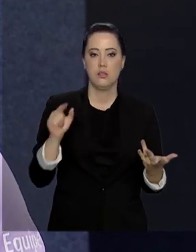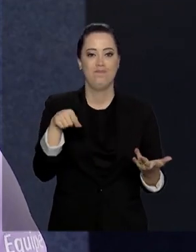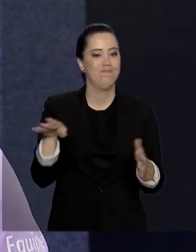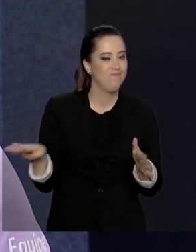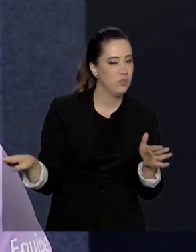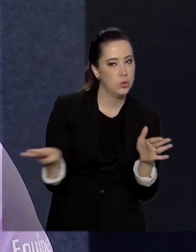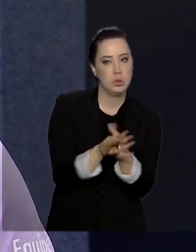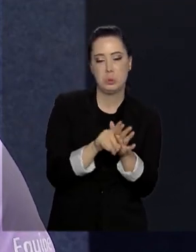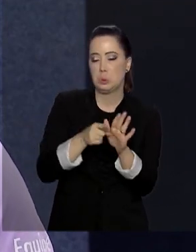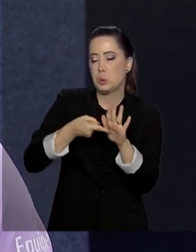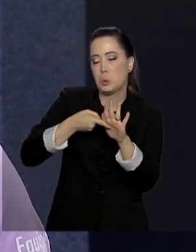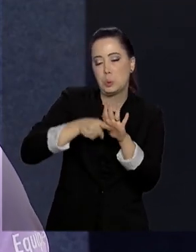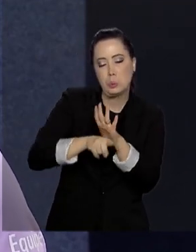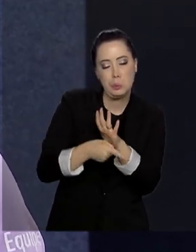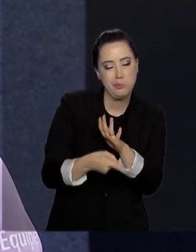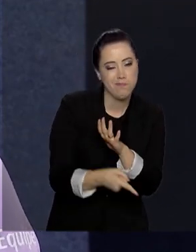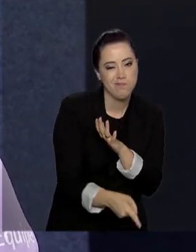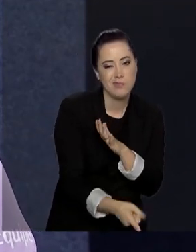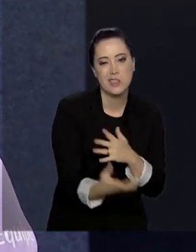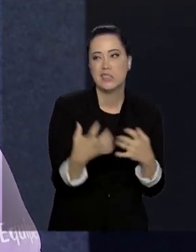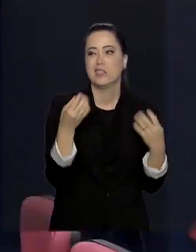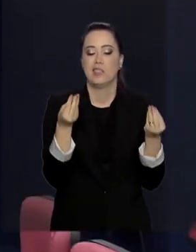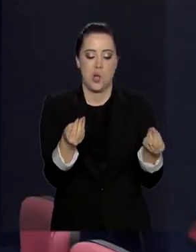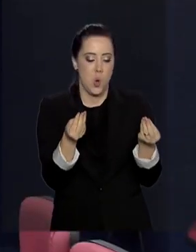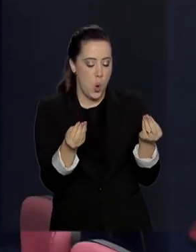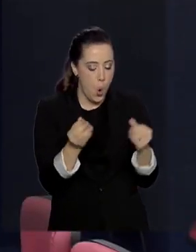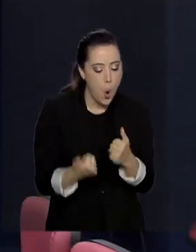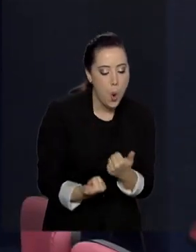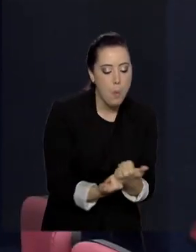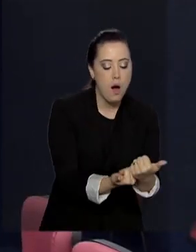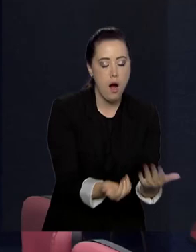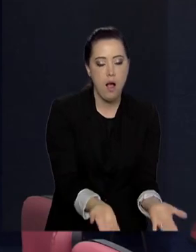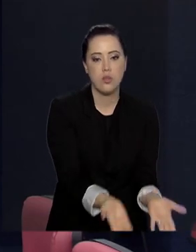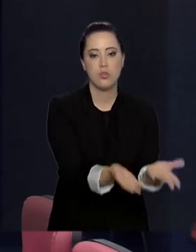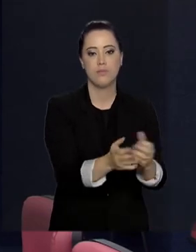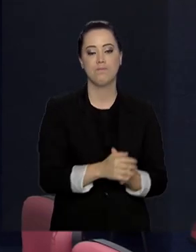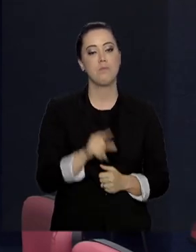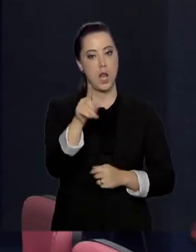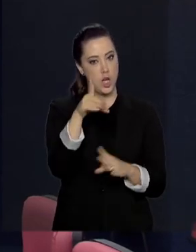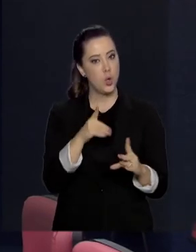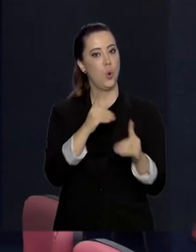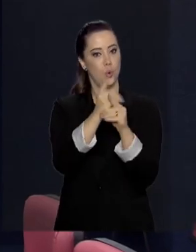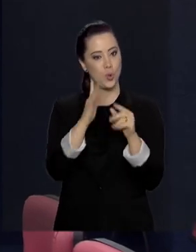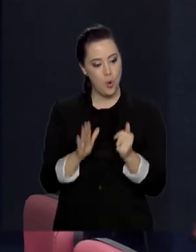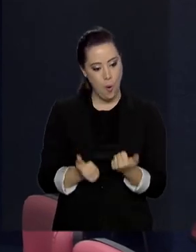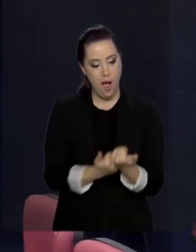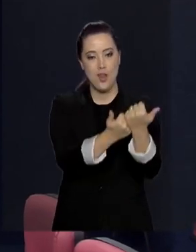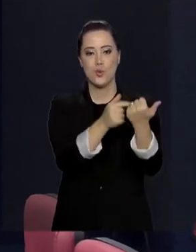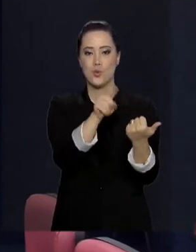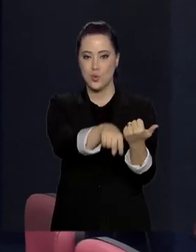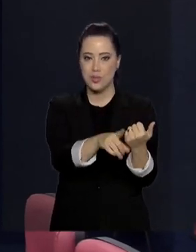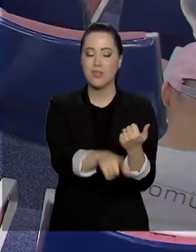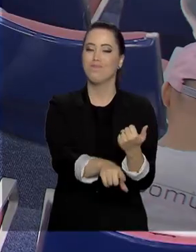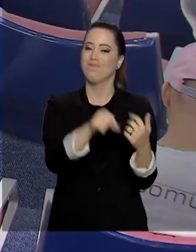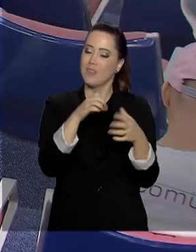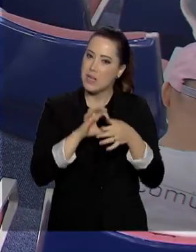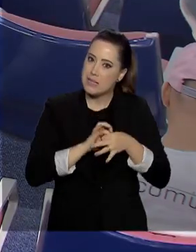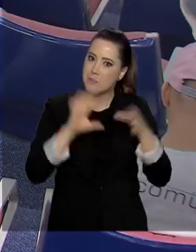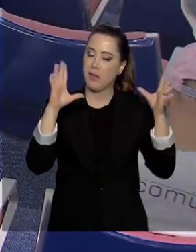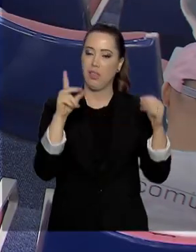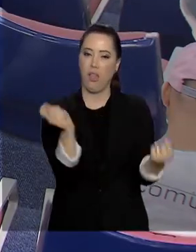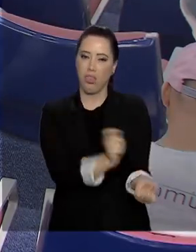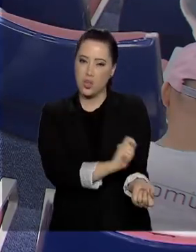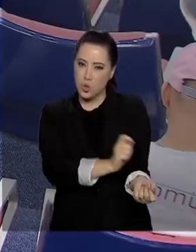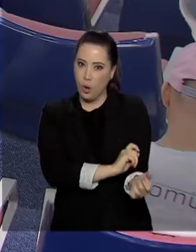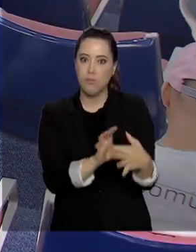um estado onde não tinha mais o que se fazer. Clayton encontrou ajuda para sair das drogas em uma ONG e com o tratamento